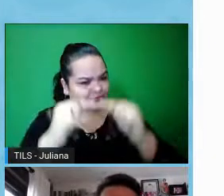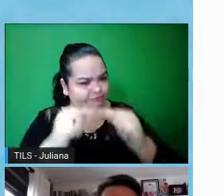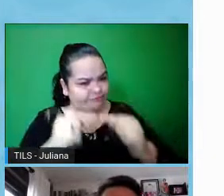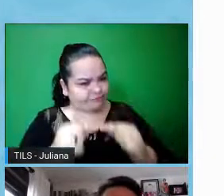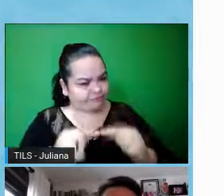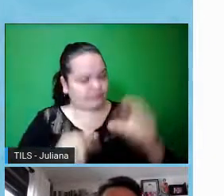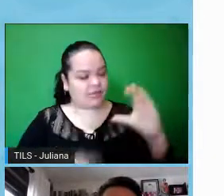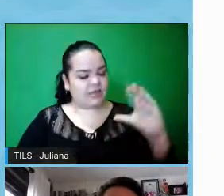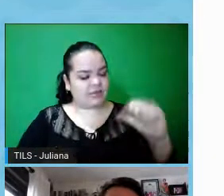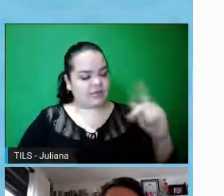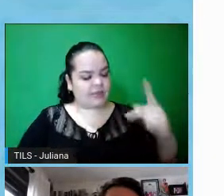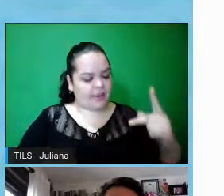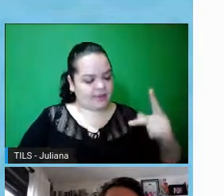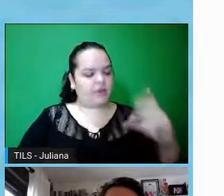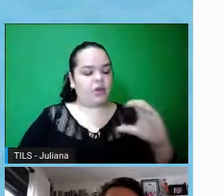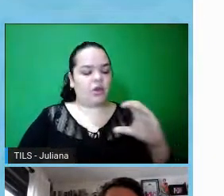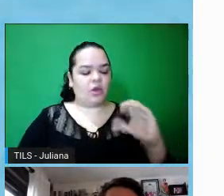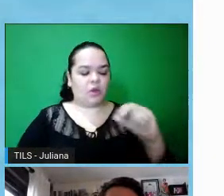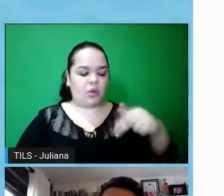-Conep?